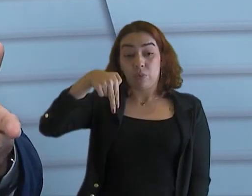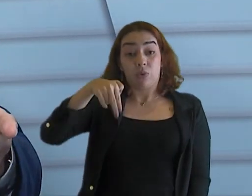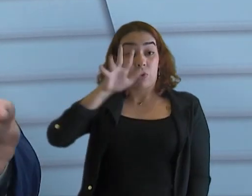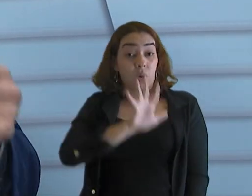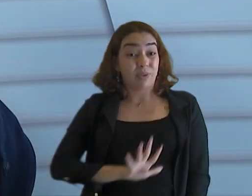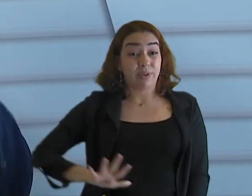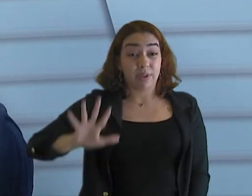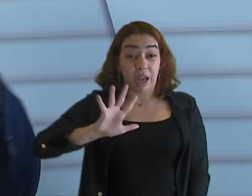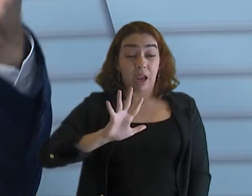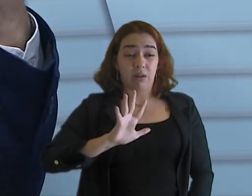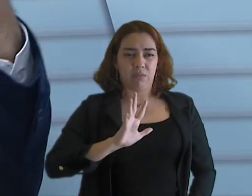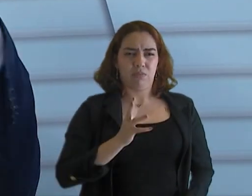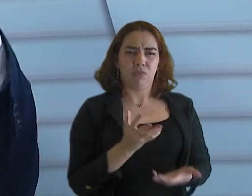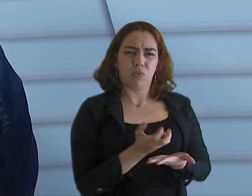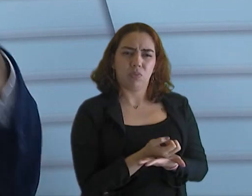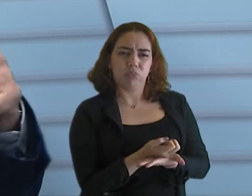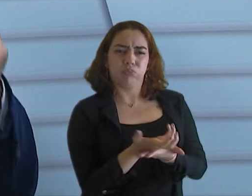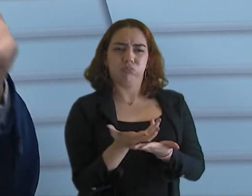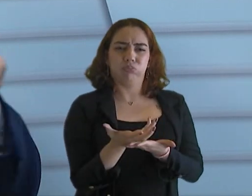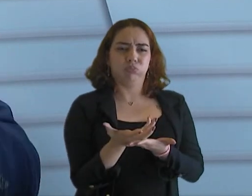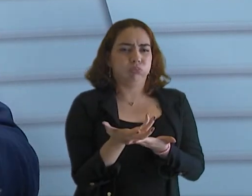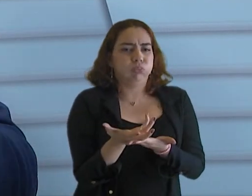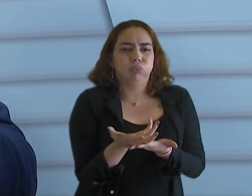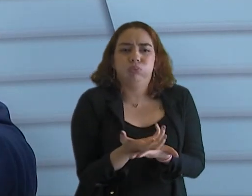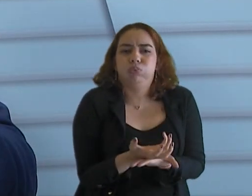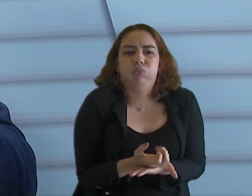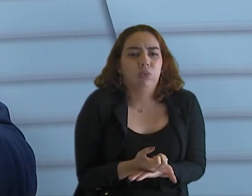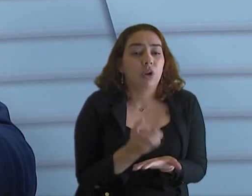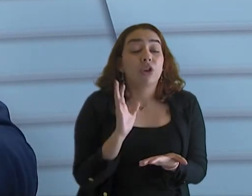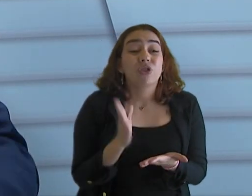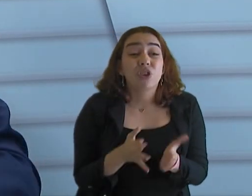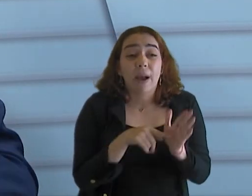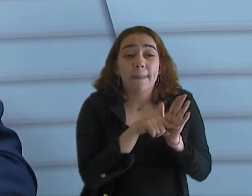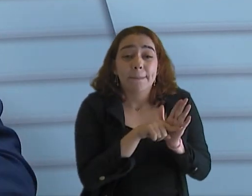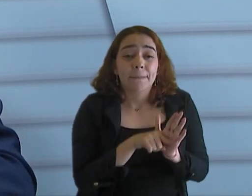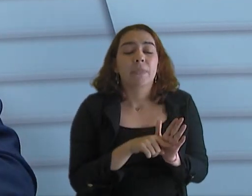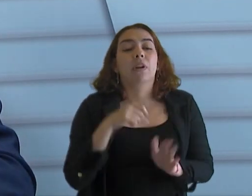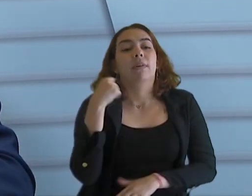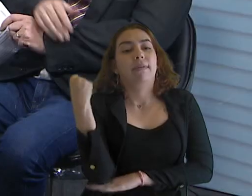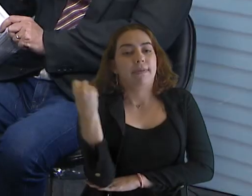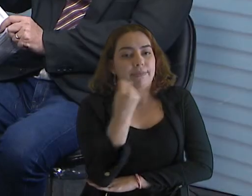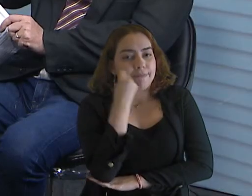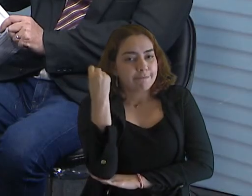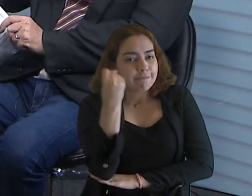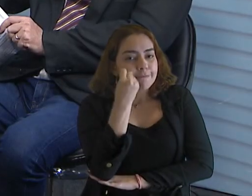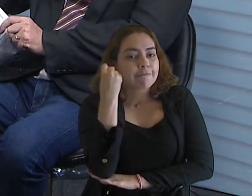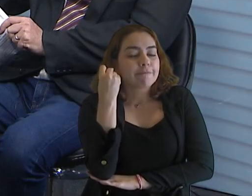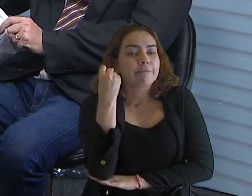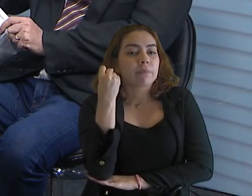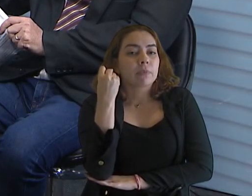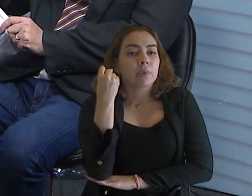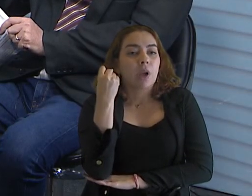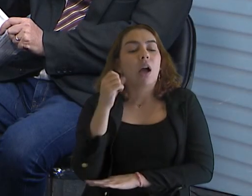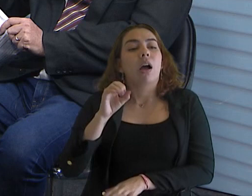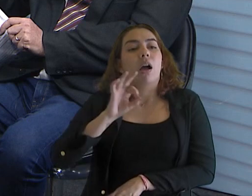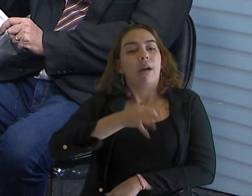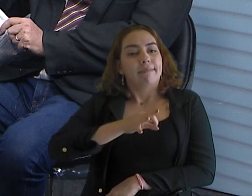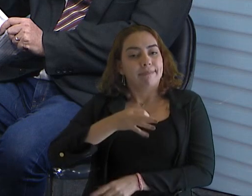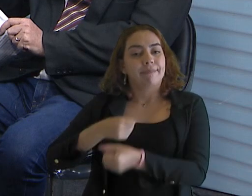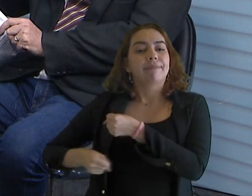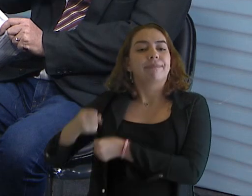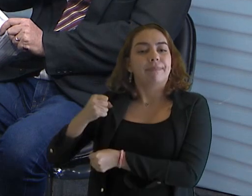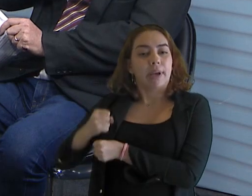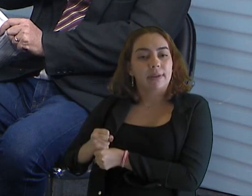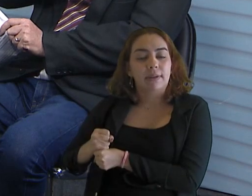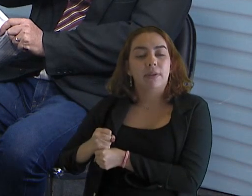em deserto. Nós fizemos até uma editoria ano passado sobre desertificação. Tem um problema muito sério no Ceará, que, aliás, eu já fiz um programa aqui ano passado, que